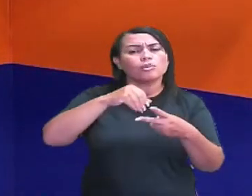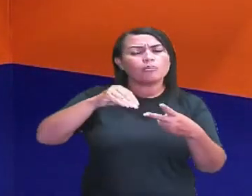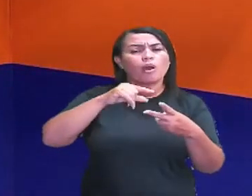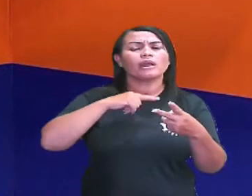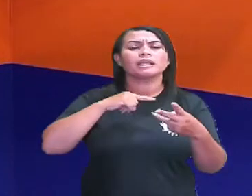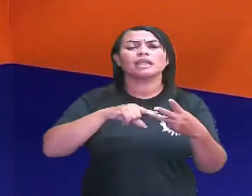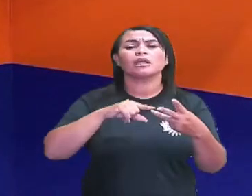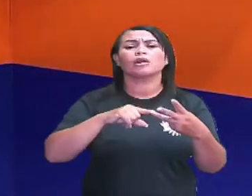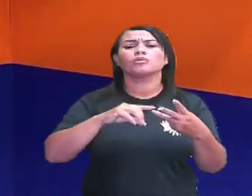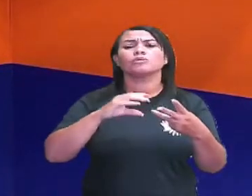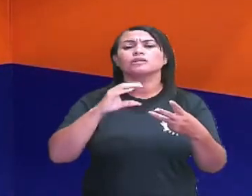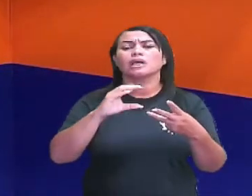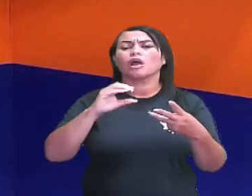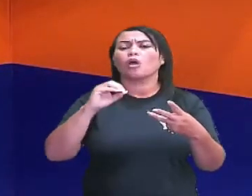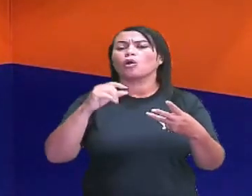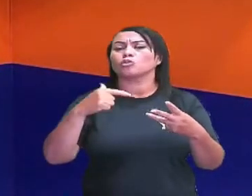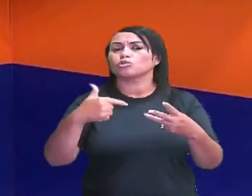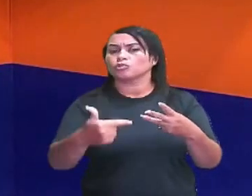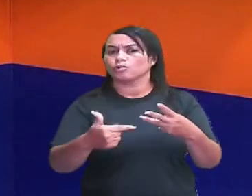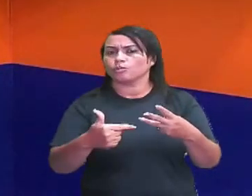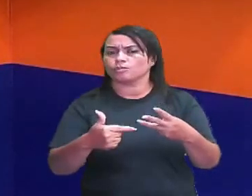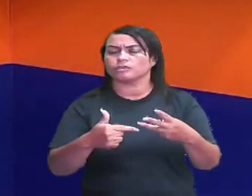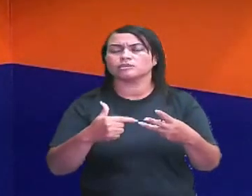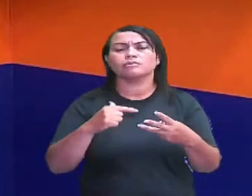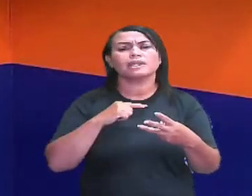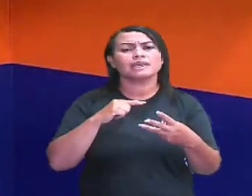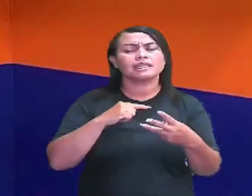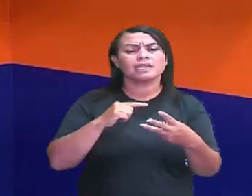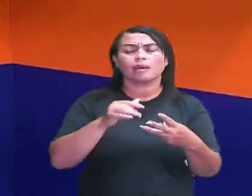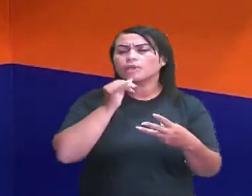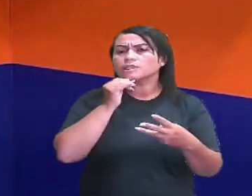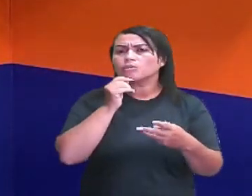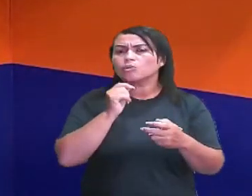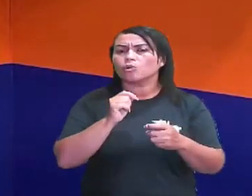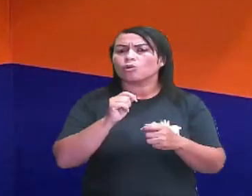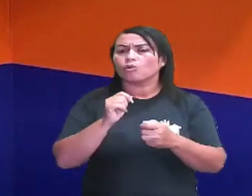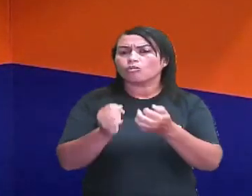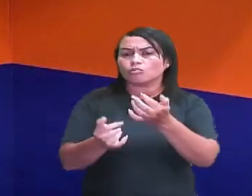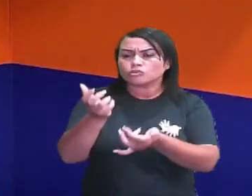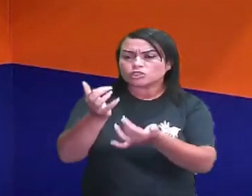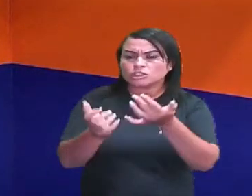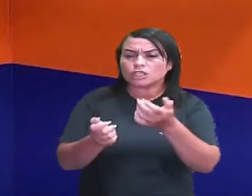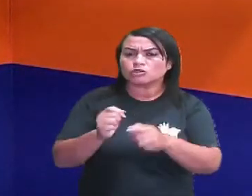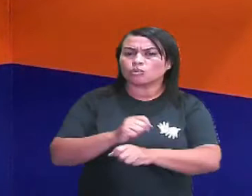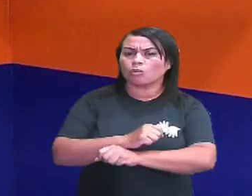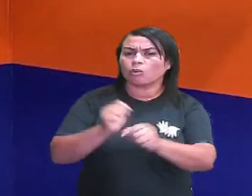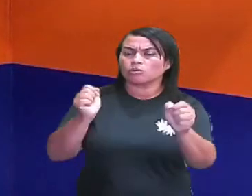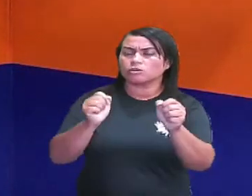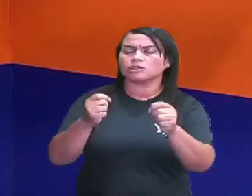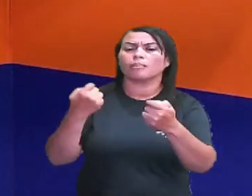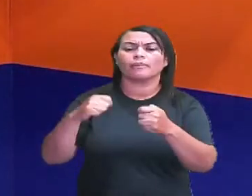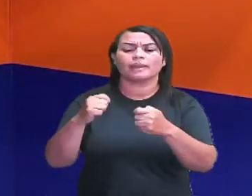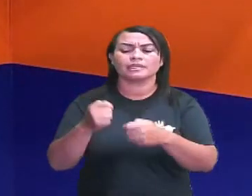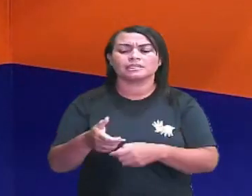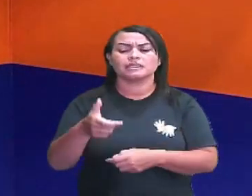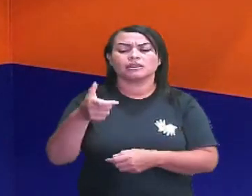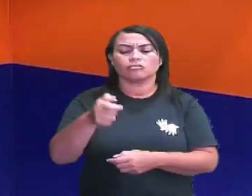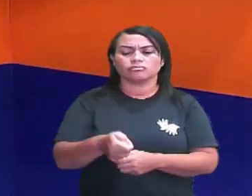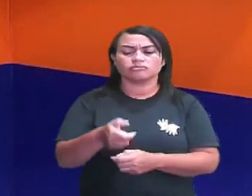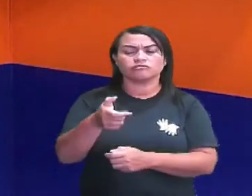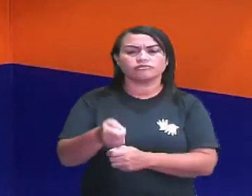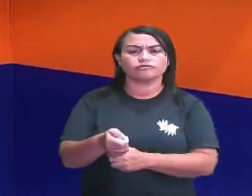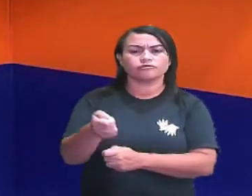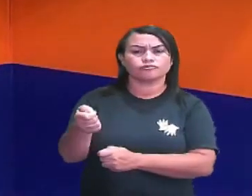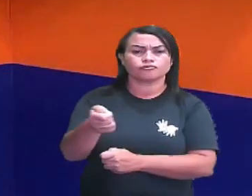CO2, de gás carbônico. Já que, para que haja um incêndio ou uma explosão, é necessário que haja um